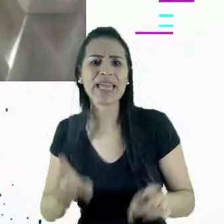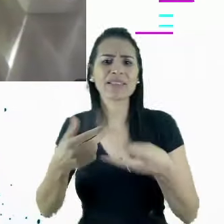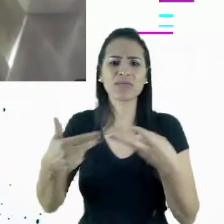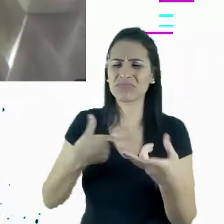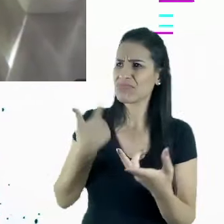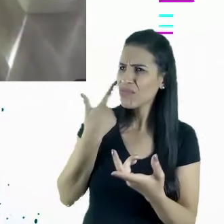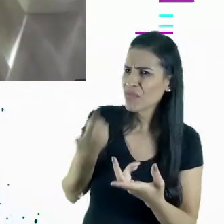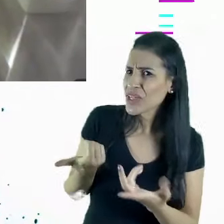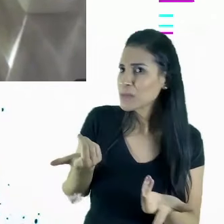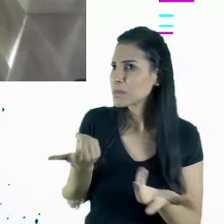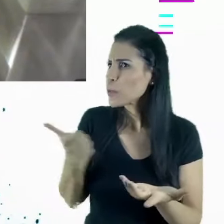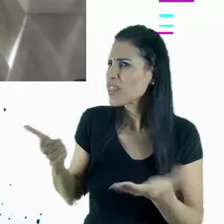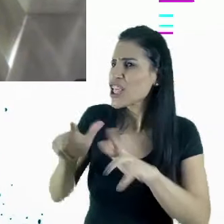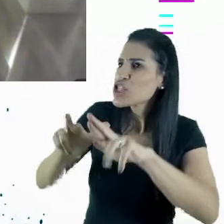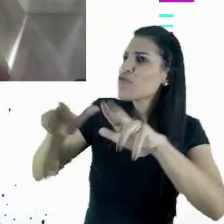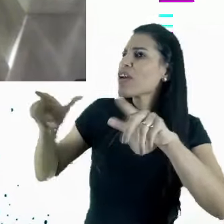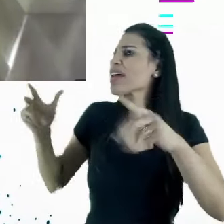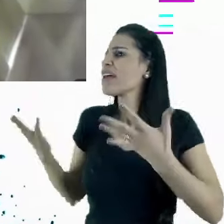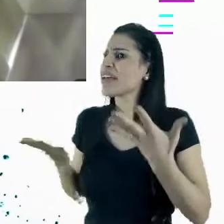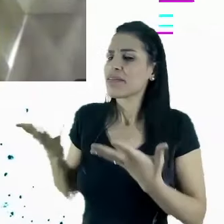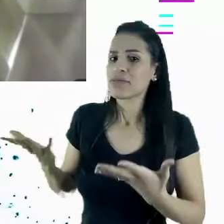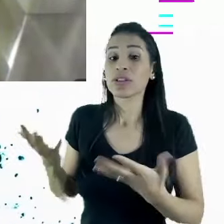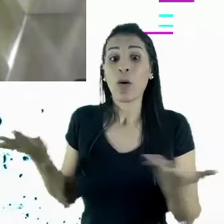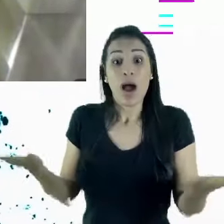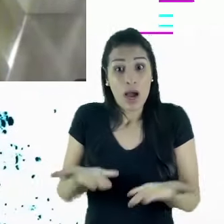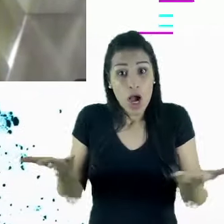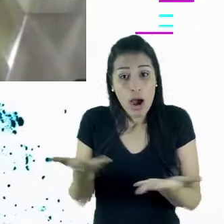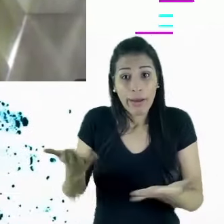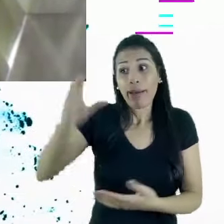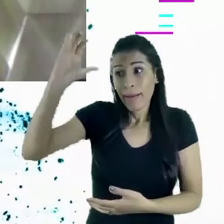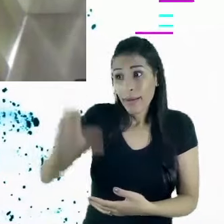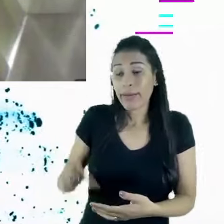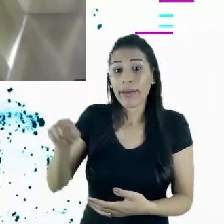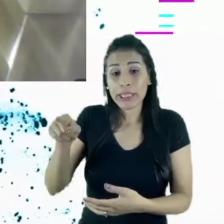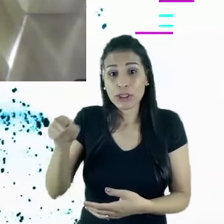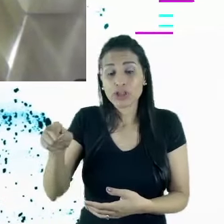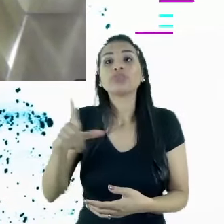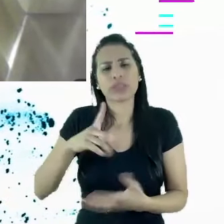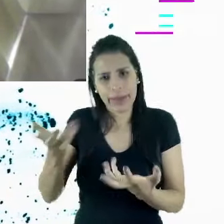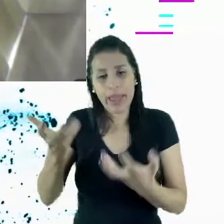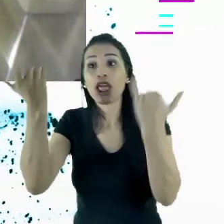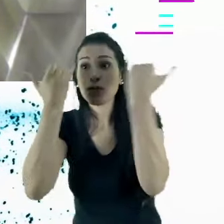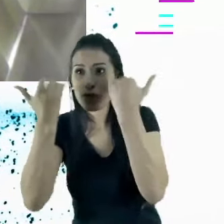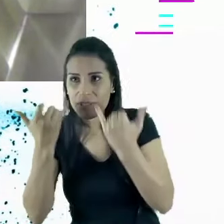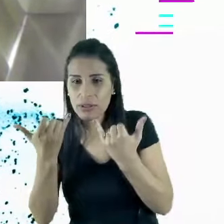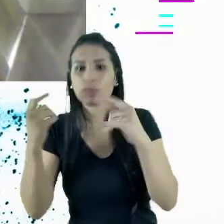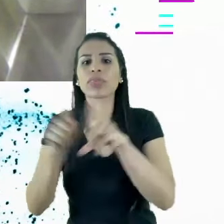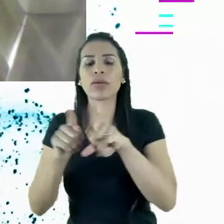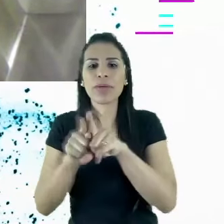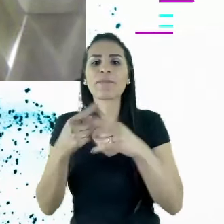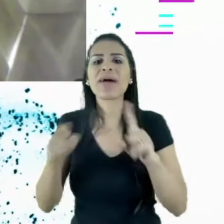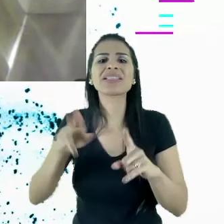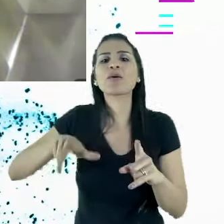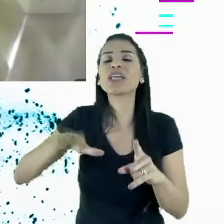Então, cada vez mais o consumidor, ávido e atento ao conteúdo, ele quer saber mais do que a foto, mais do